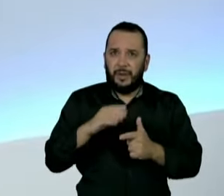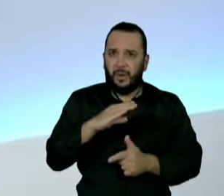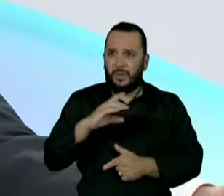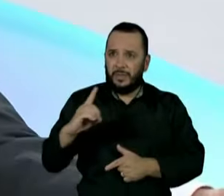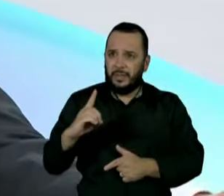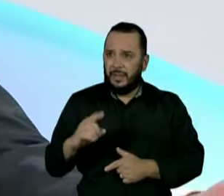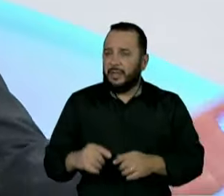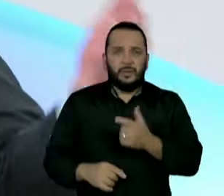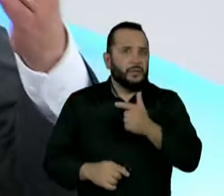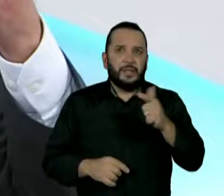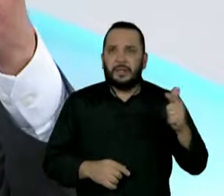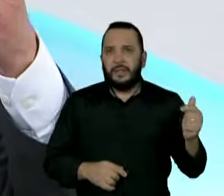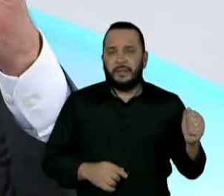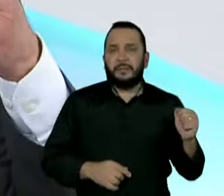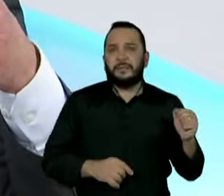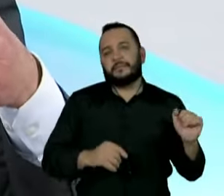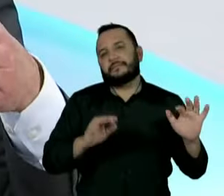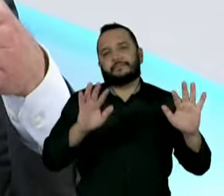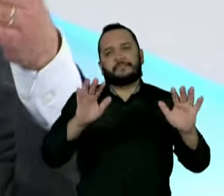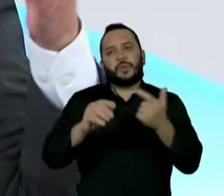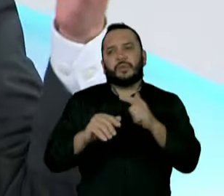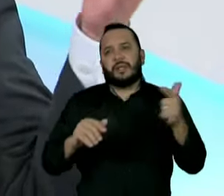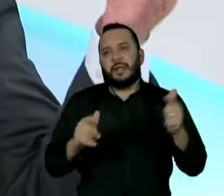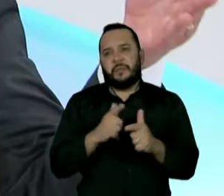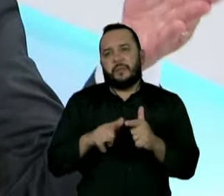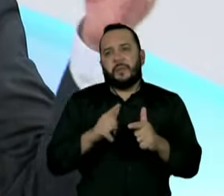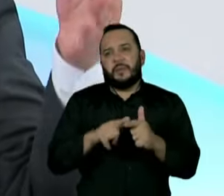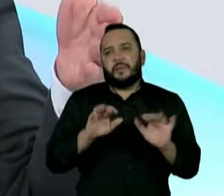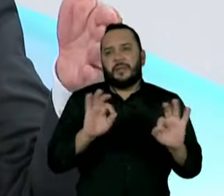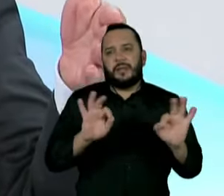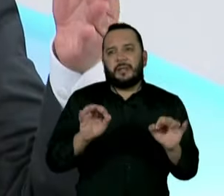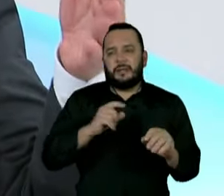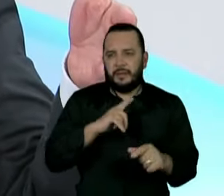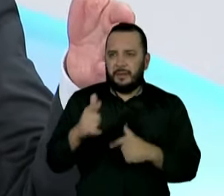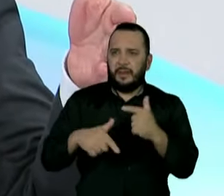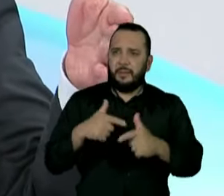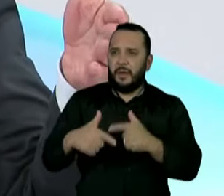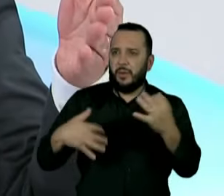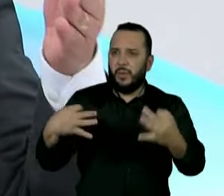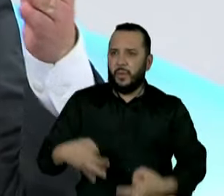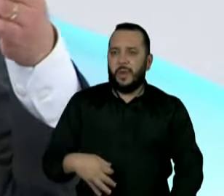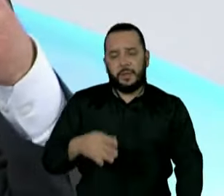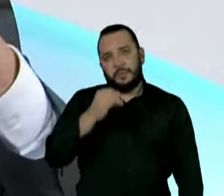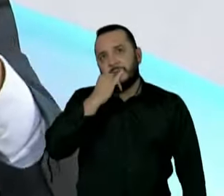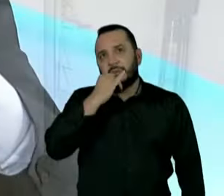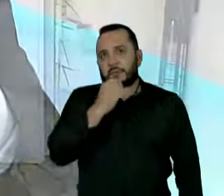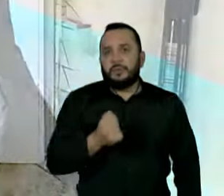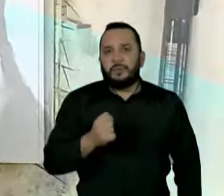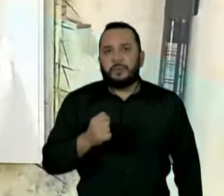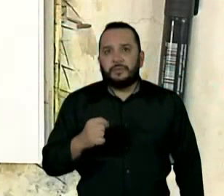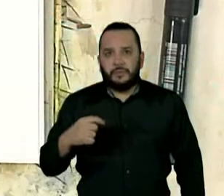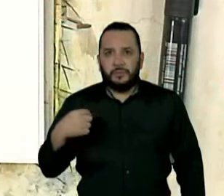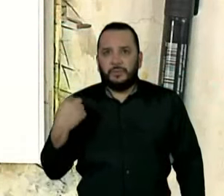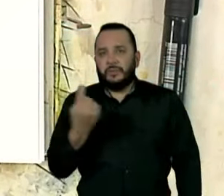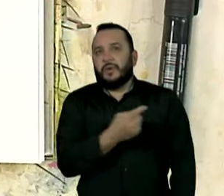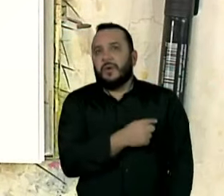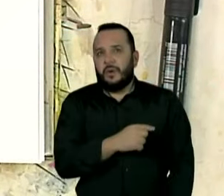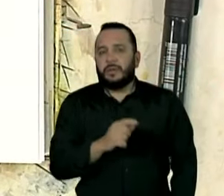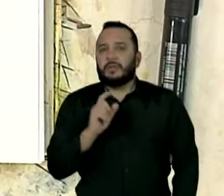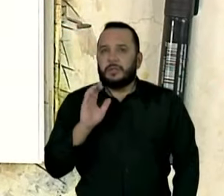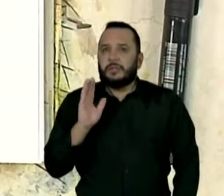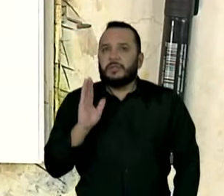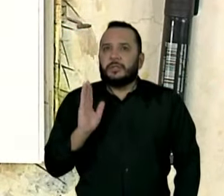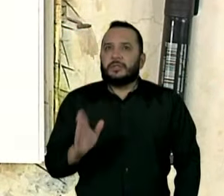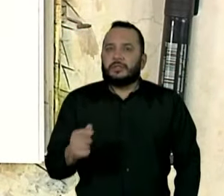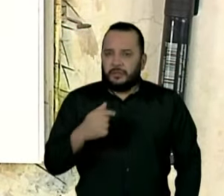porque não vai haver. Quando você tem atividades corretas, a verdade é uma só. Nós não fazemos atividade para o jovem. Nós